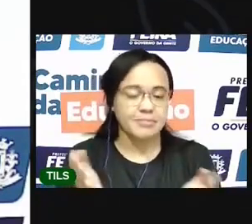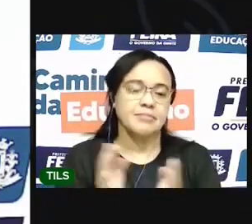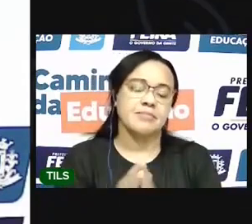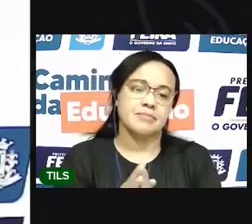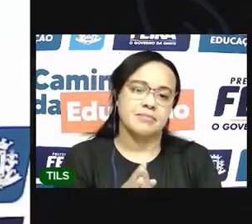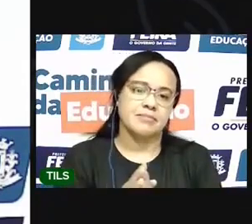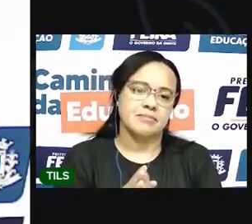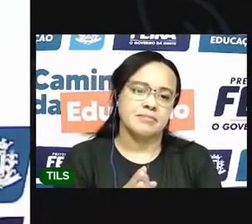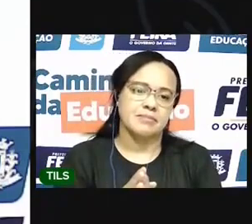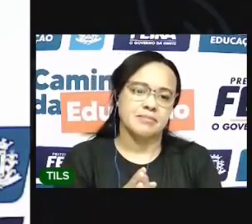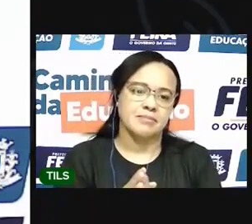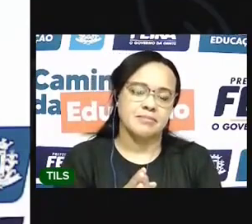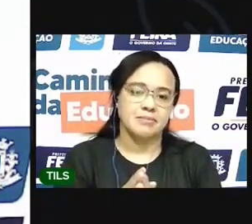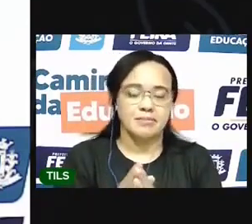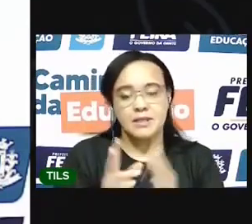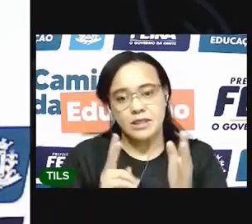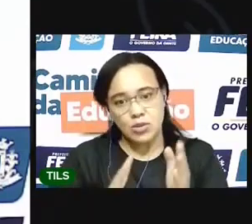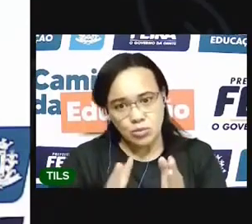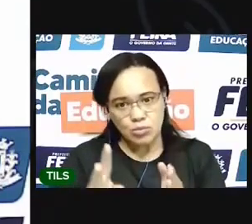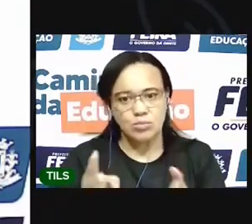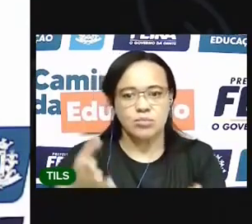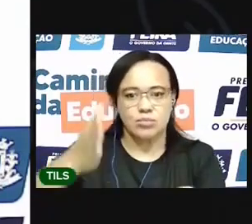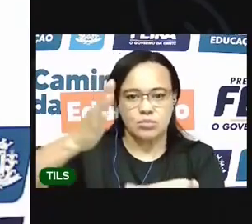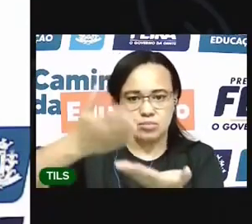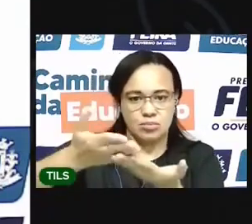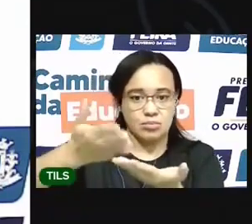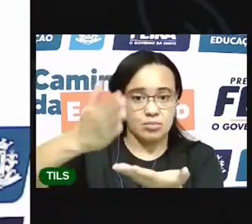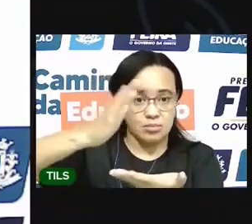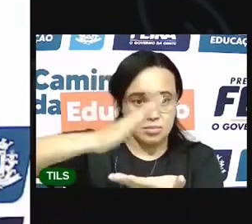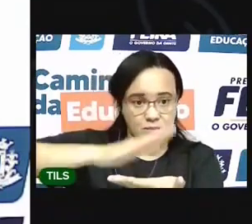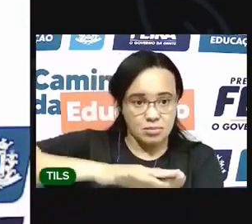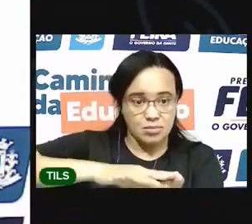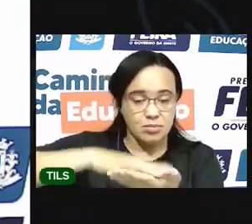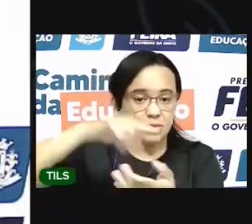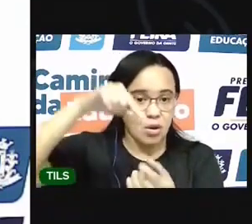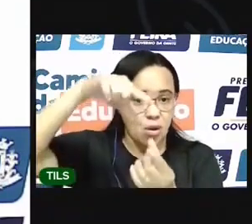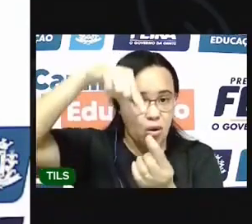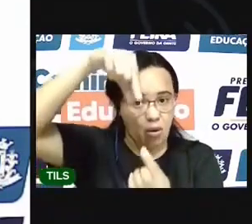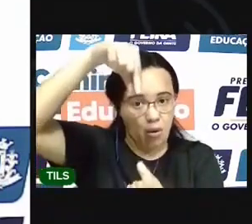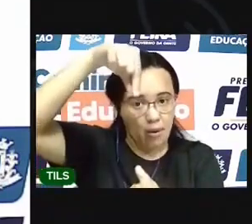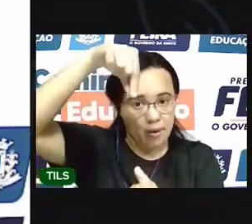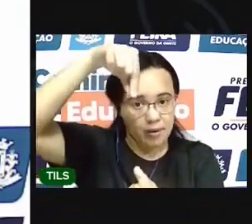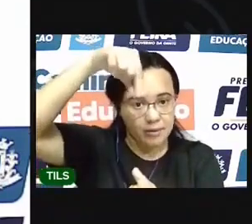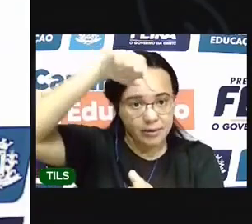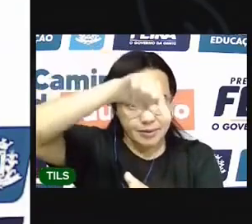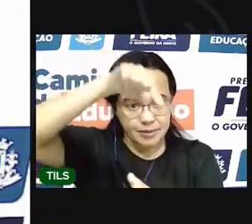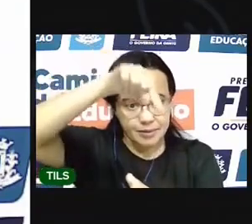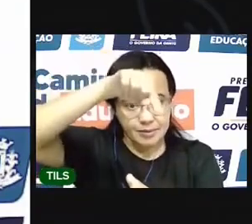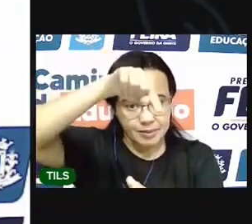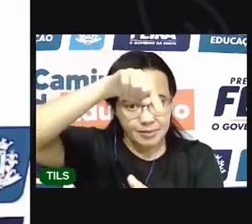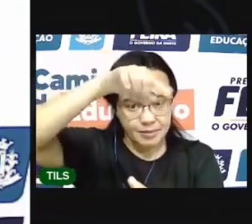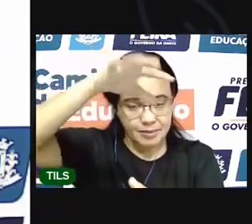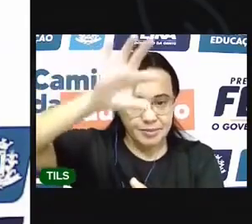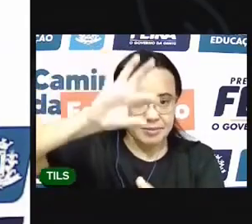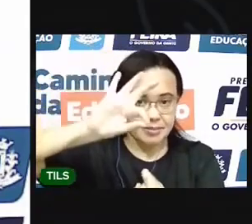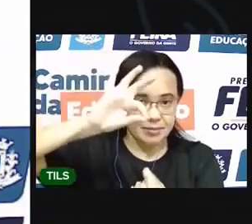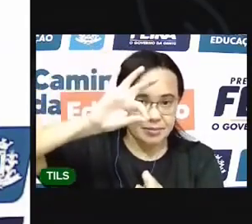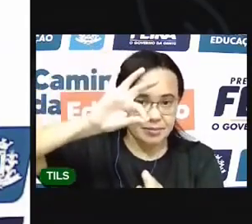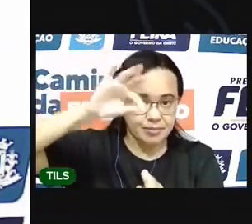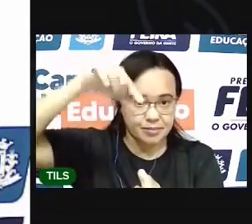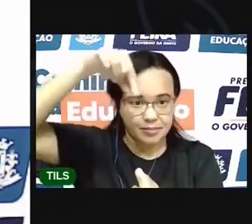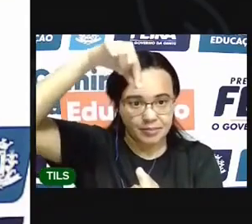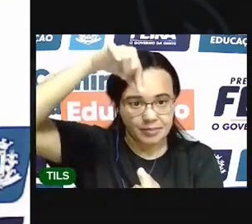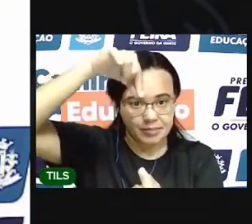A gente vai continuar dobrando Tá vendo essa pontinha aqui? Você vai trazer ela para o meio, ó